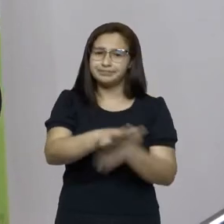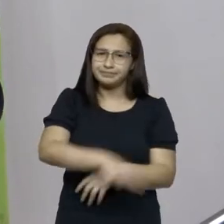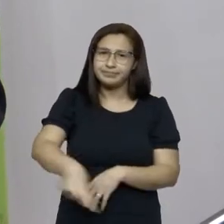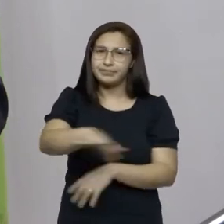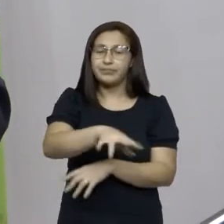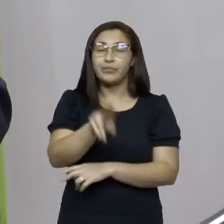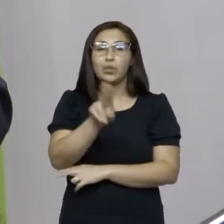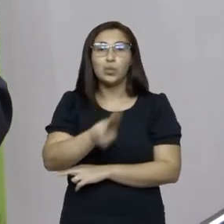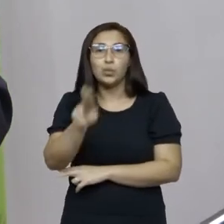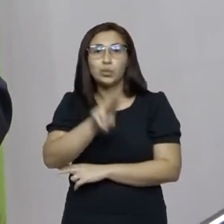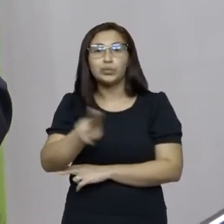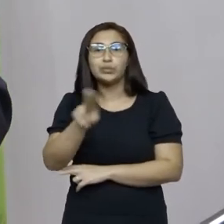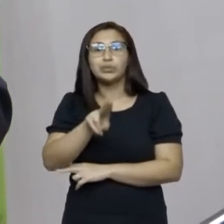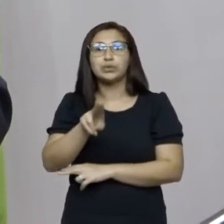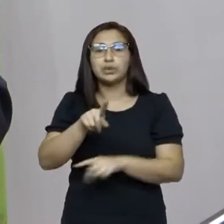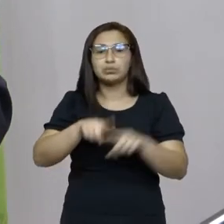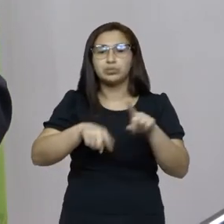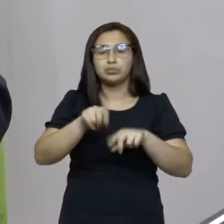biológicos.